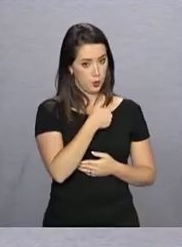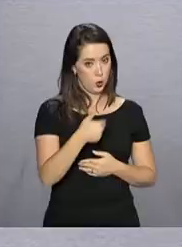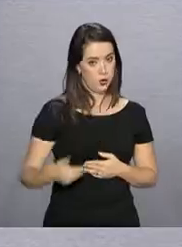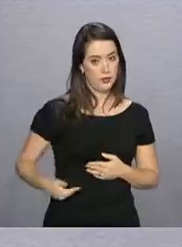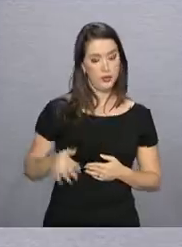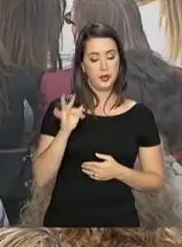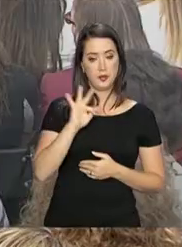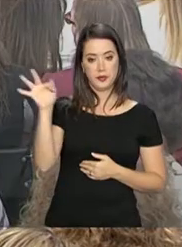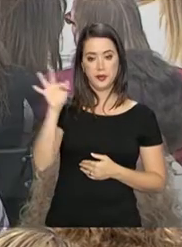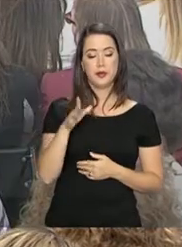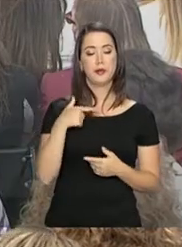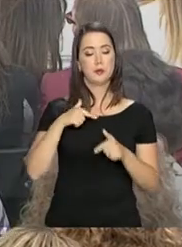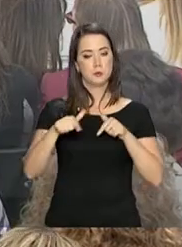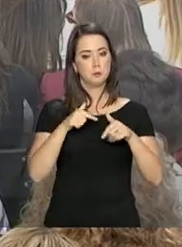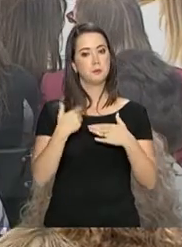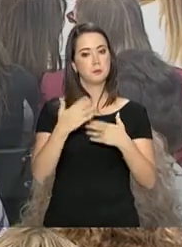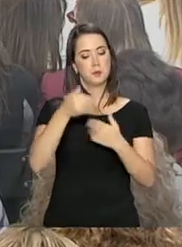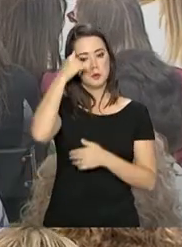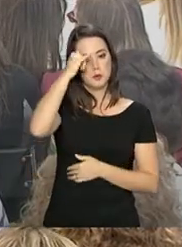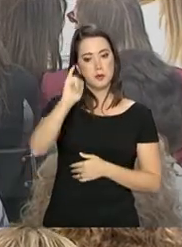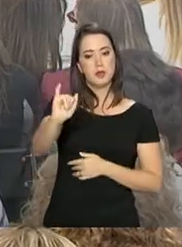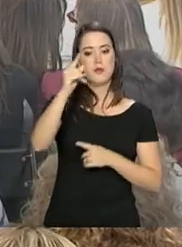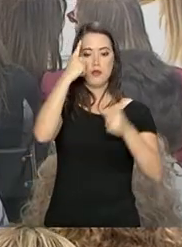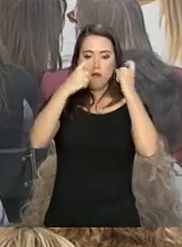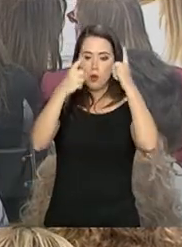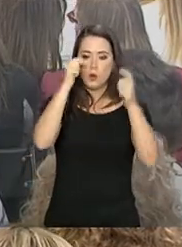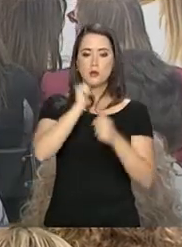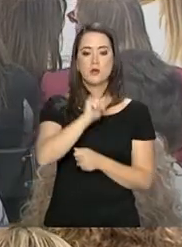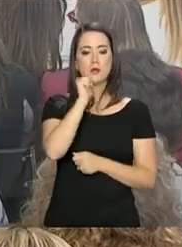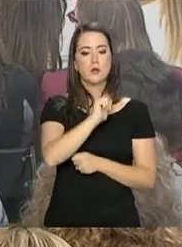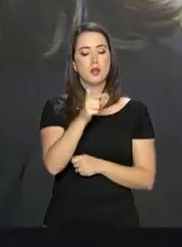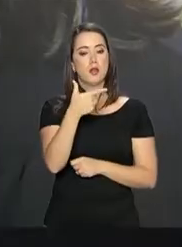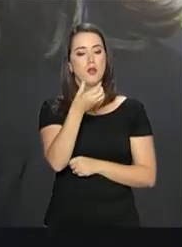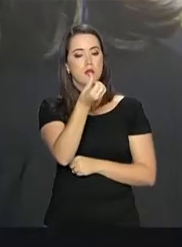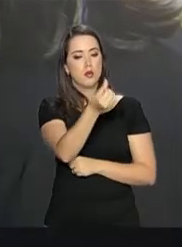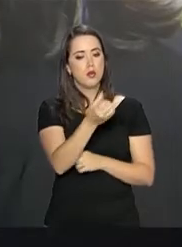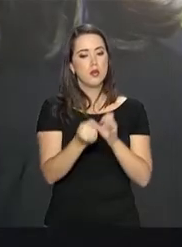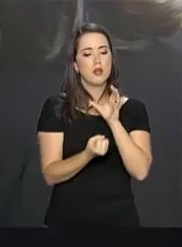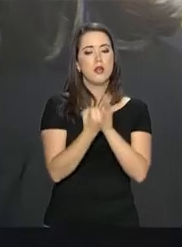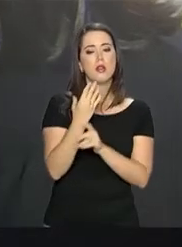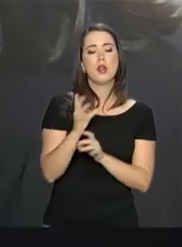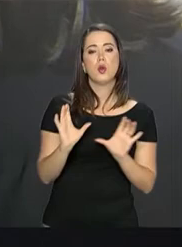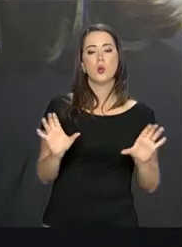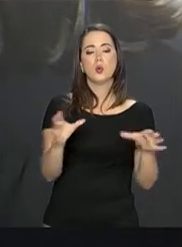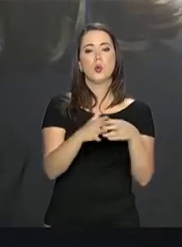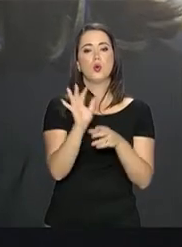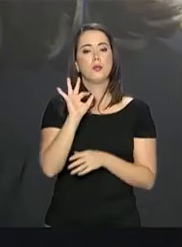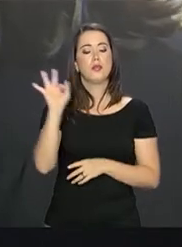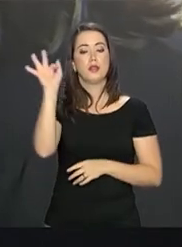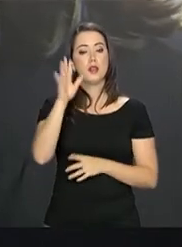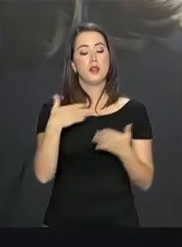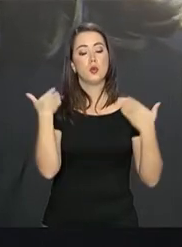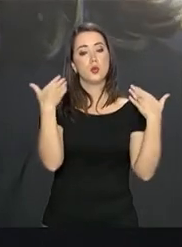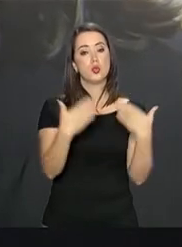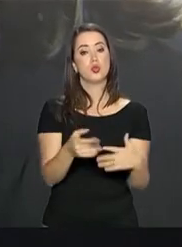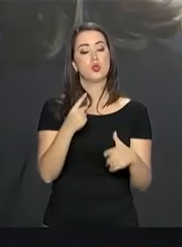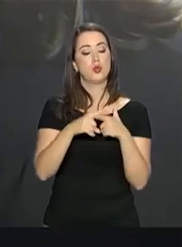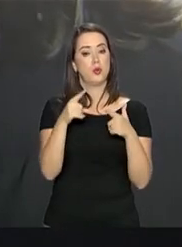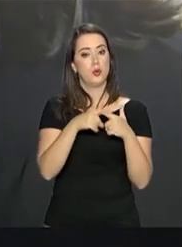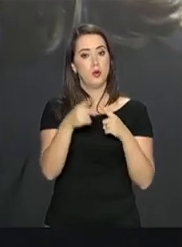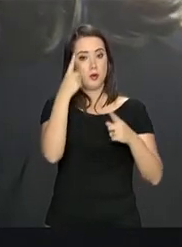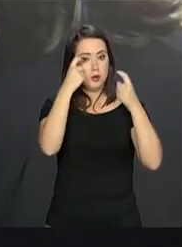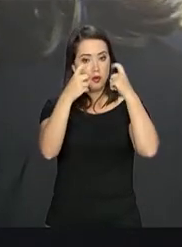combater a violência contra as mulheres. Em 2016, foi criado um núcleo federal para enfrentar a